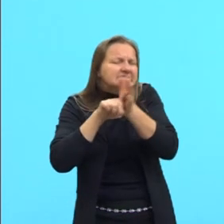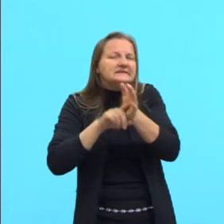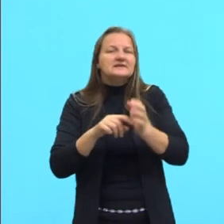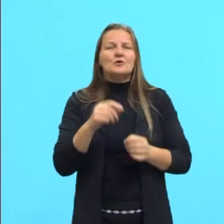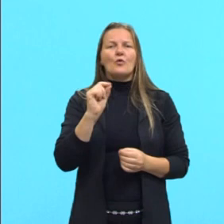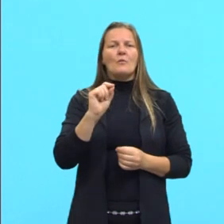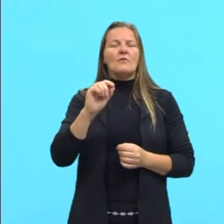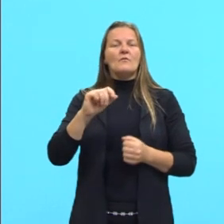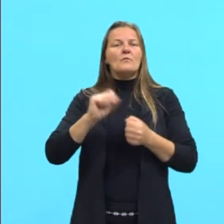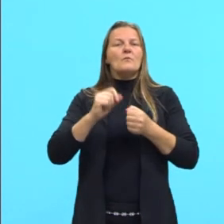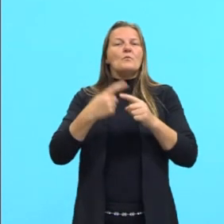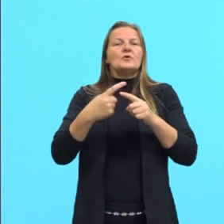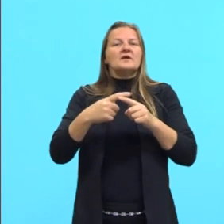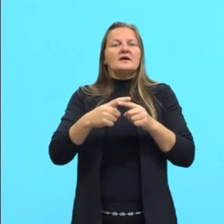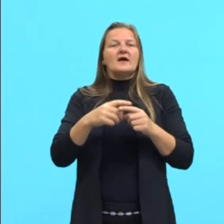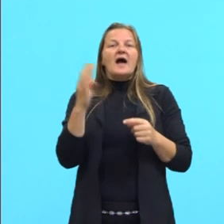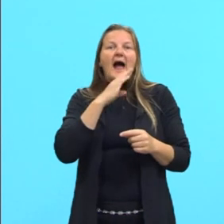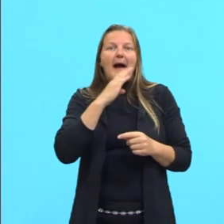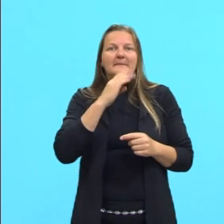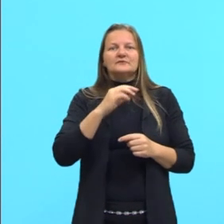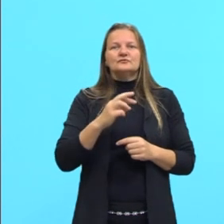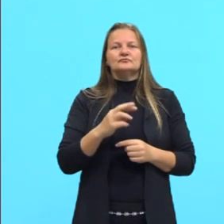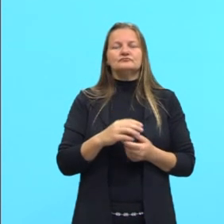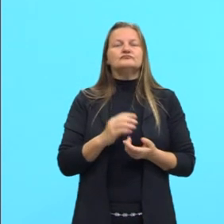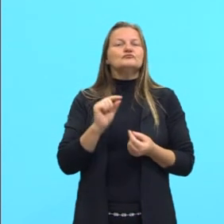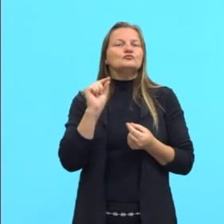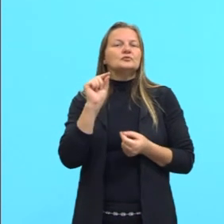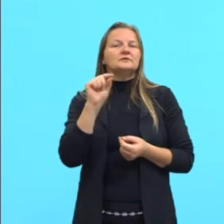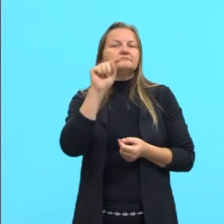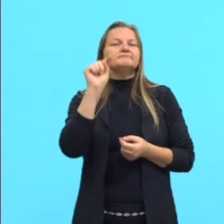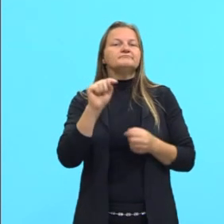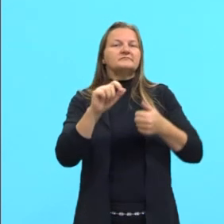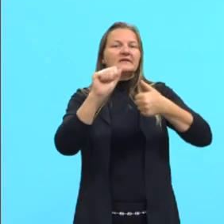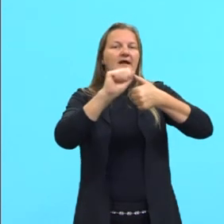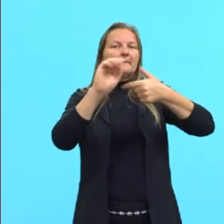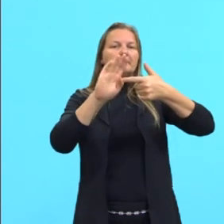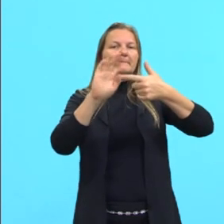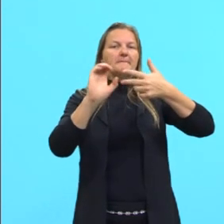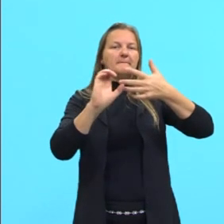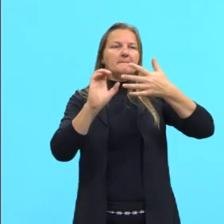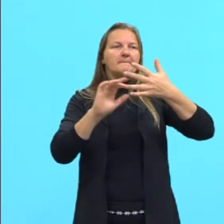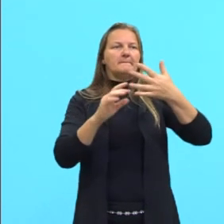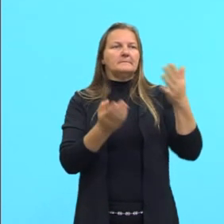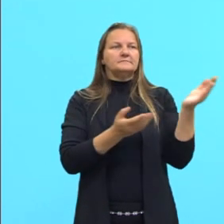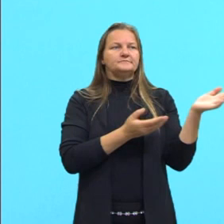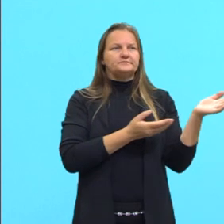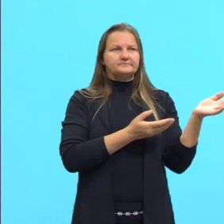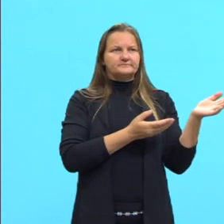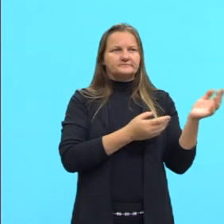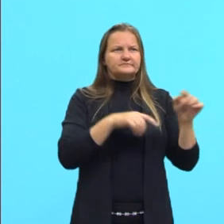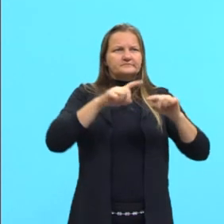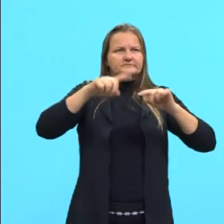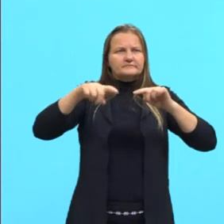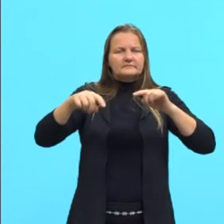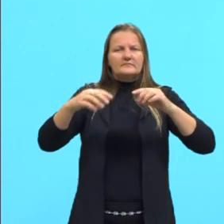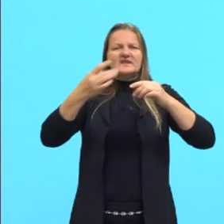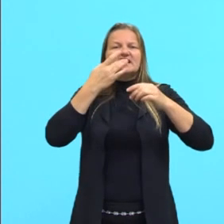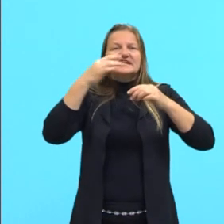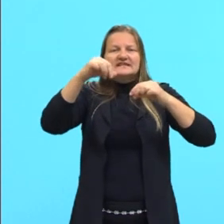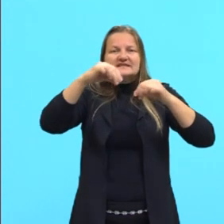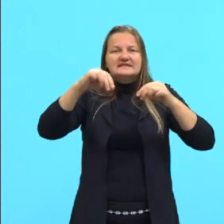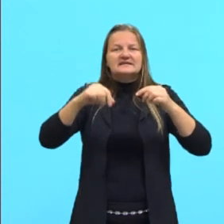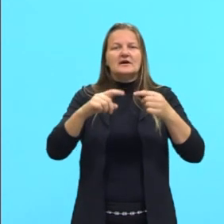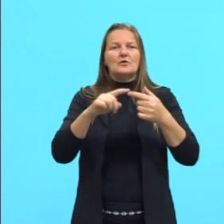rápido ocorre em razão da, e aí traz as alternativas, variação da solubilidade do sal,